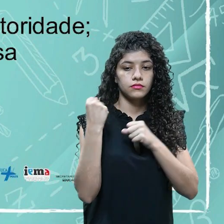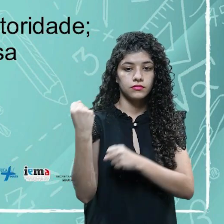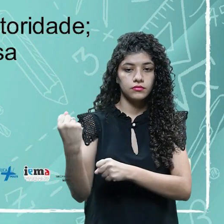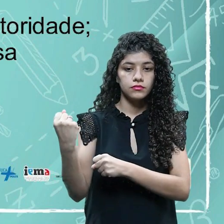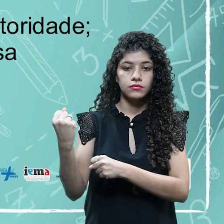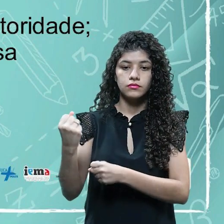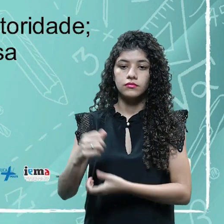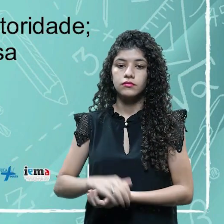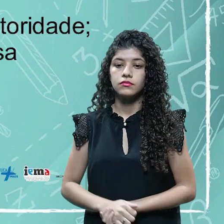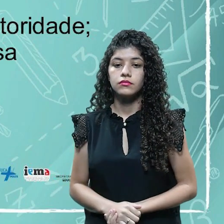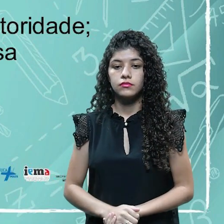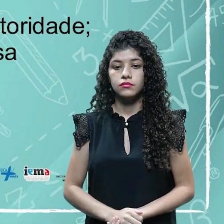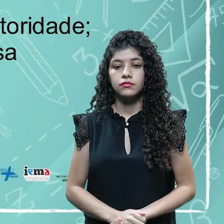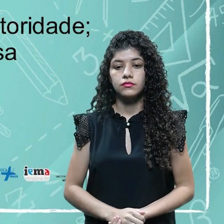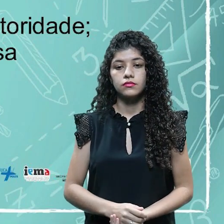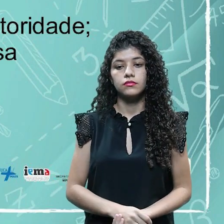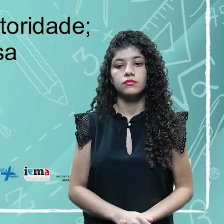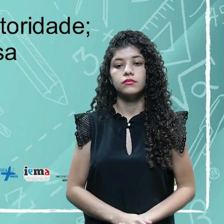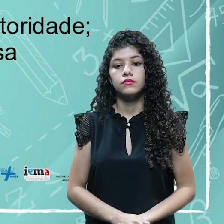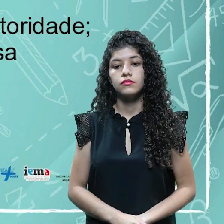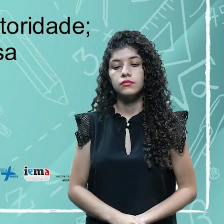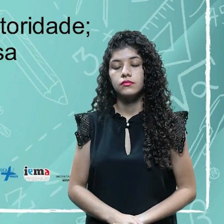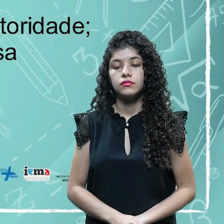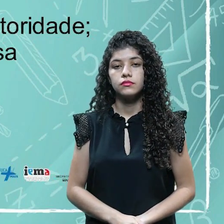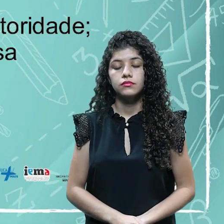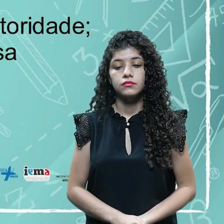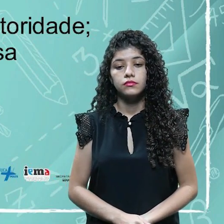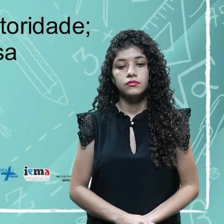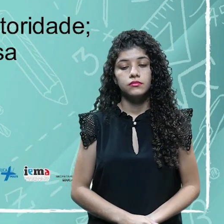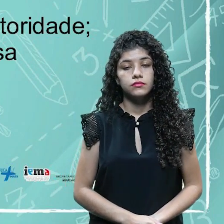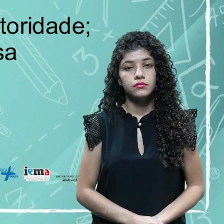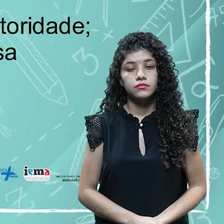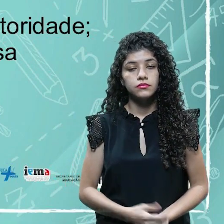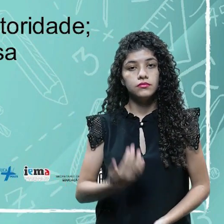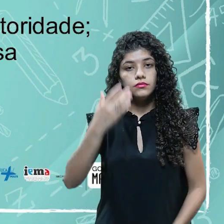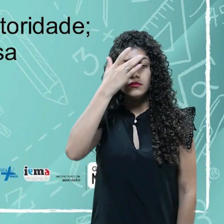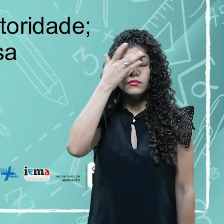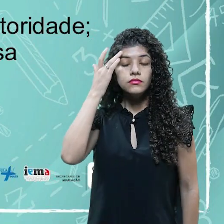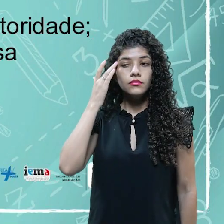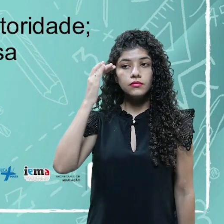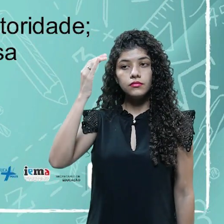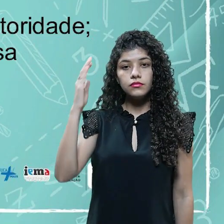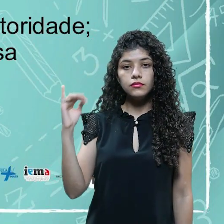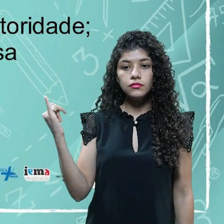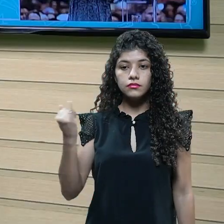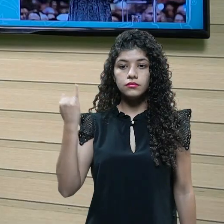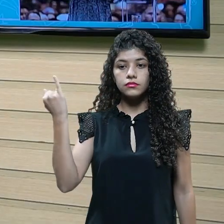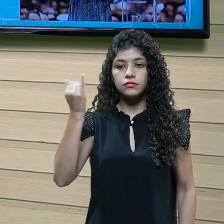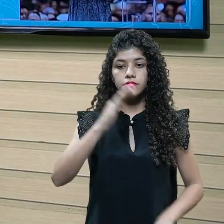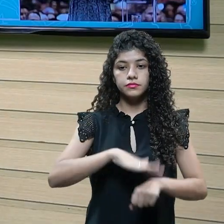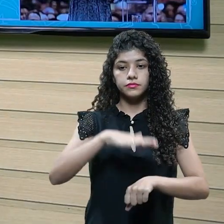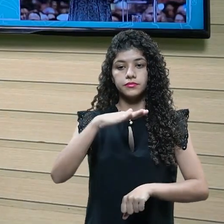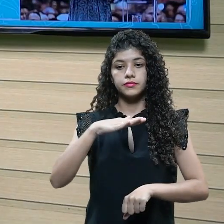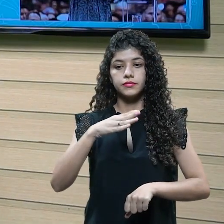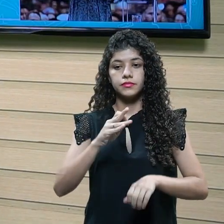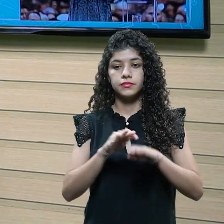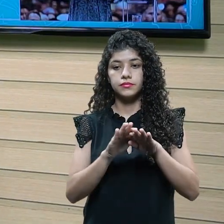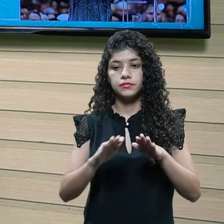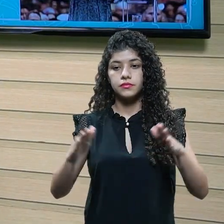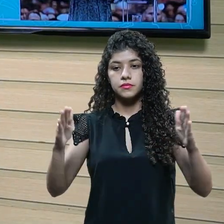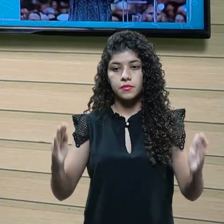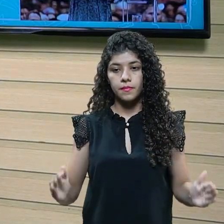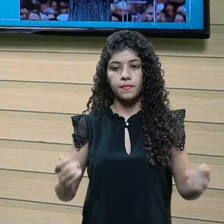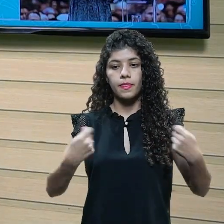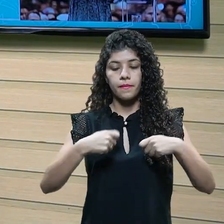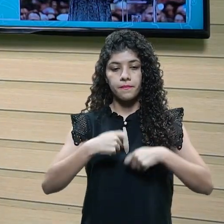homenagear. O discurso da autoridade. Máxima da mesa, porque a gente vai ver. Então, é